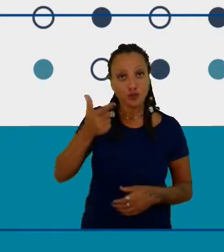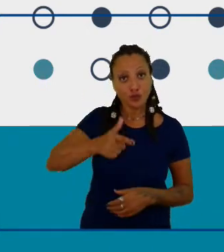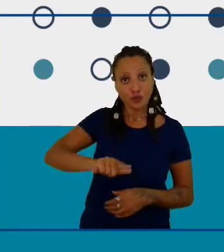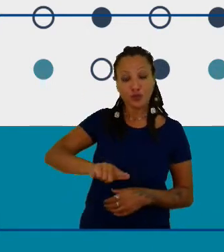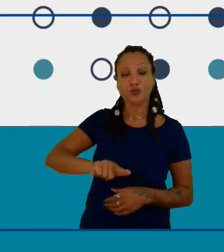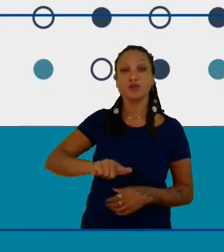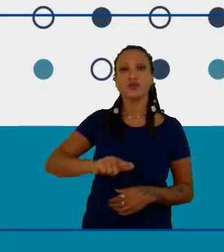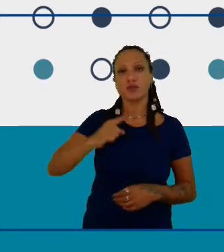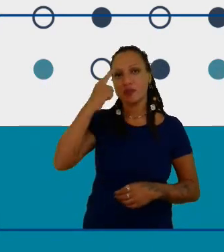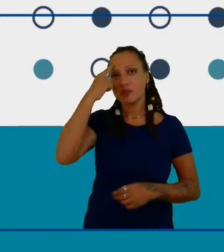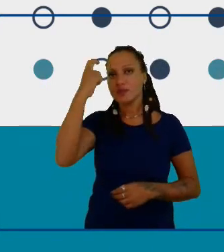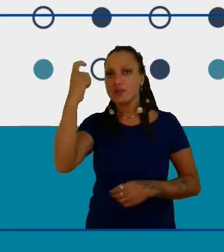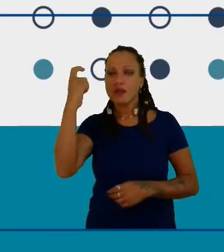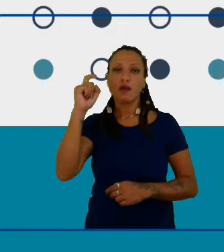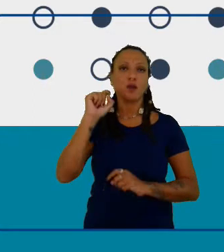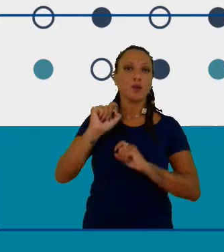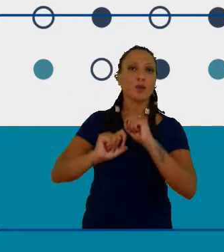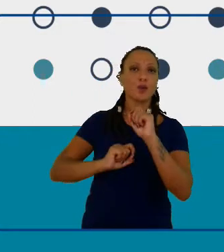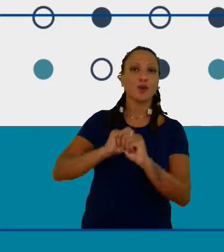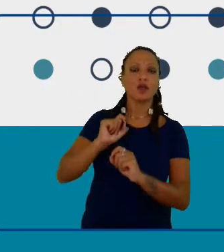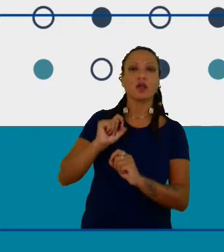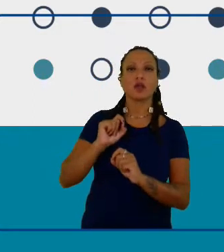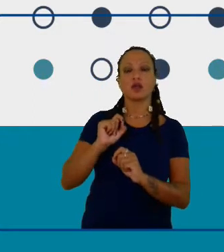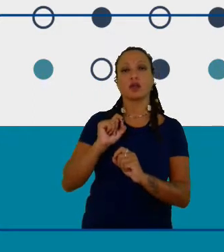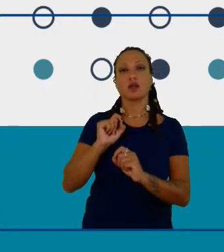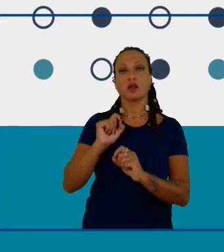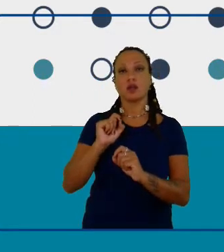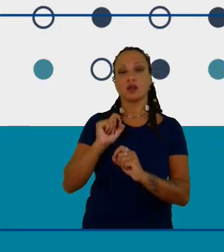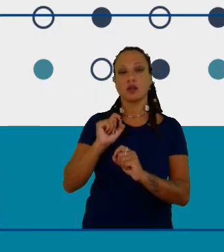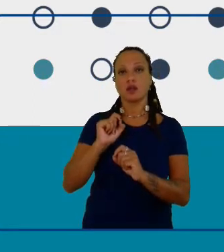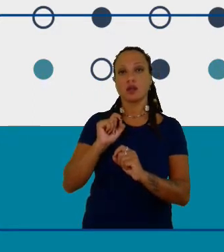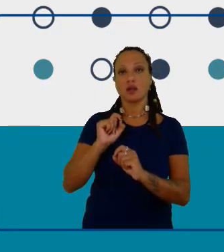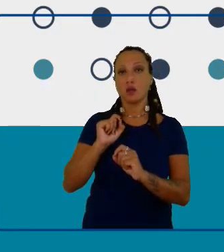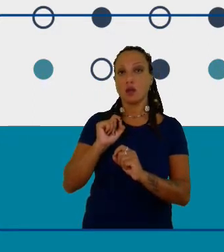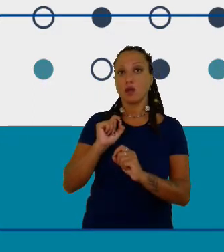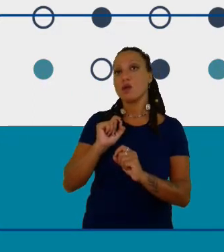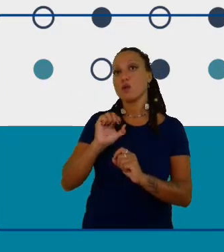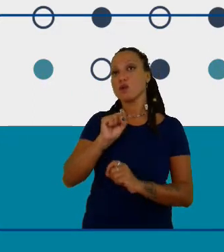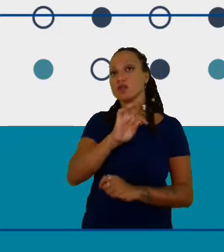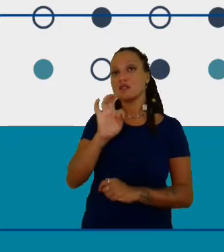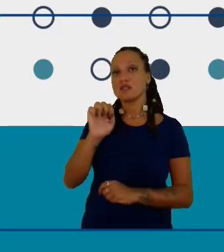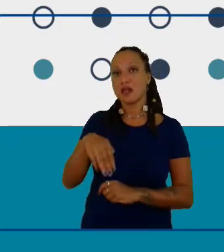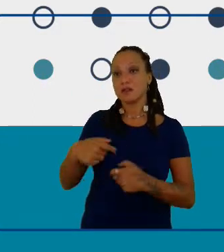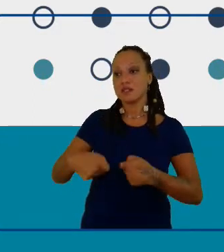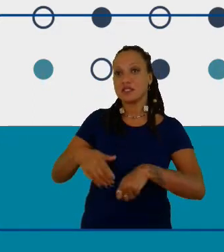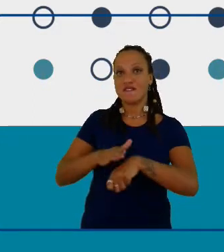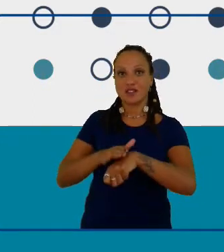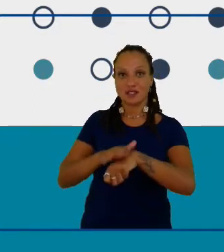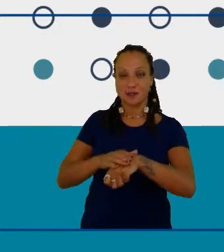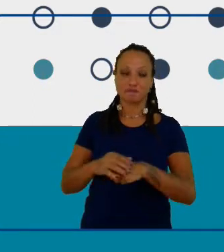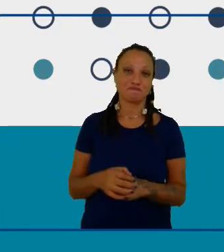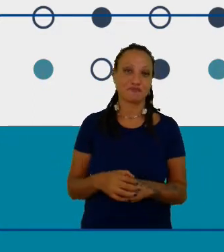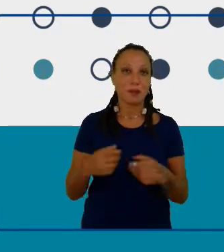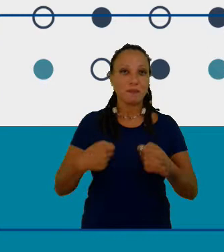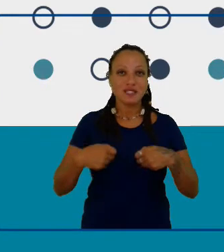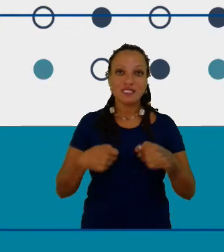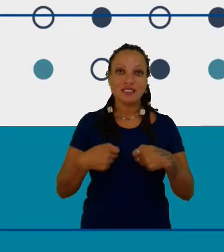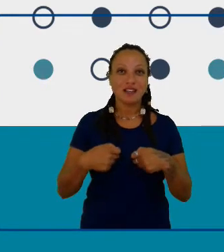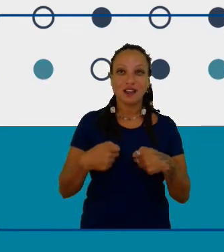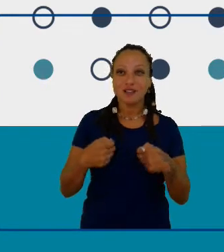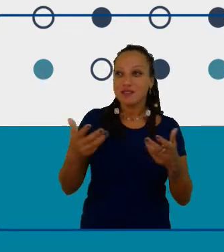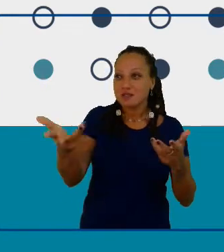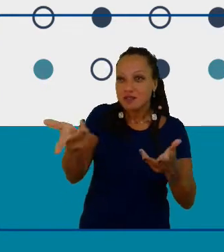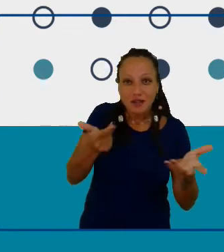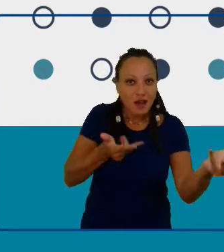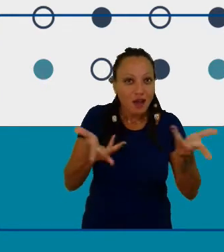ideias sobre o que a gente acha que os clubes deveriam fazer eles devem ser envolventes divertidos agradáveis